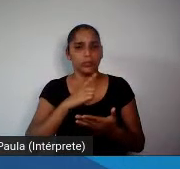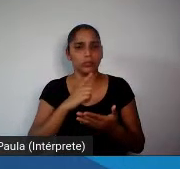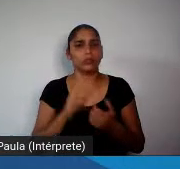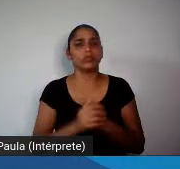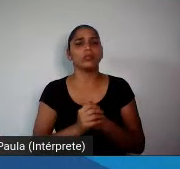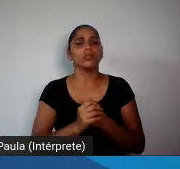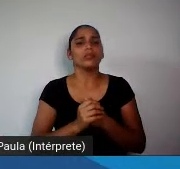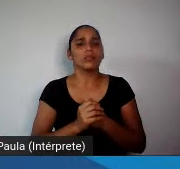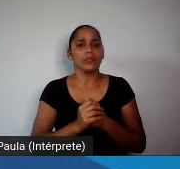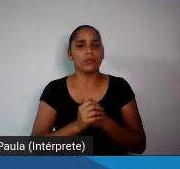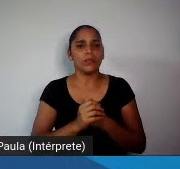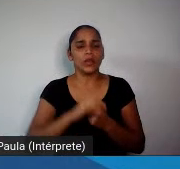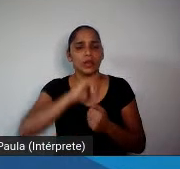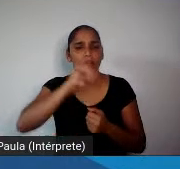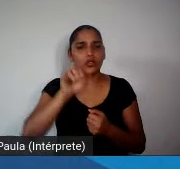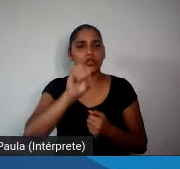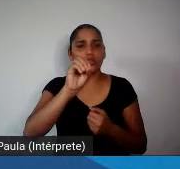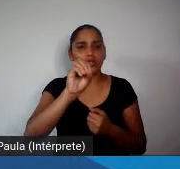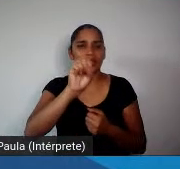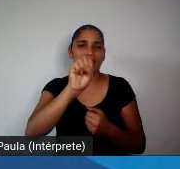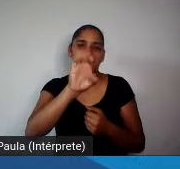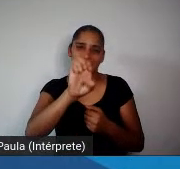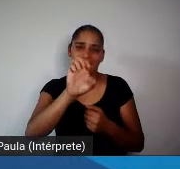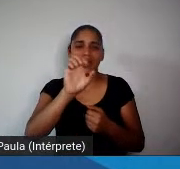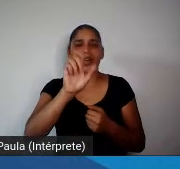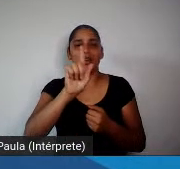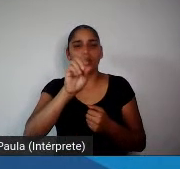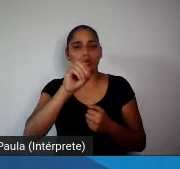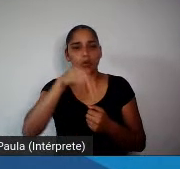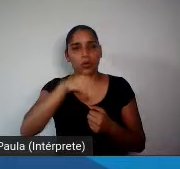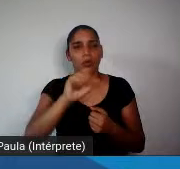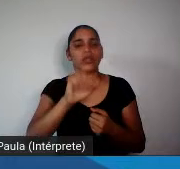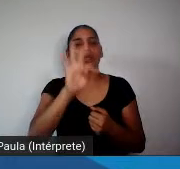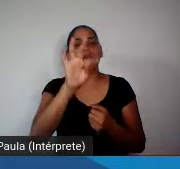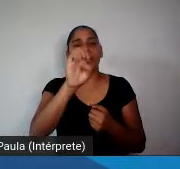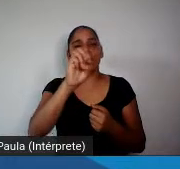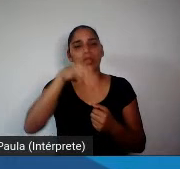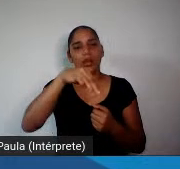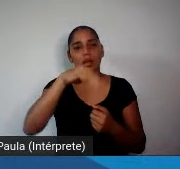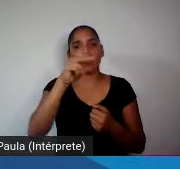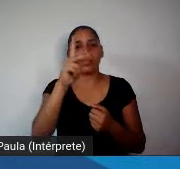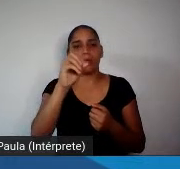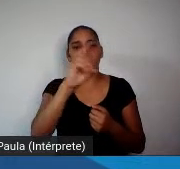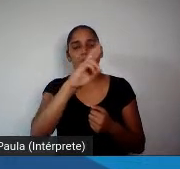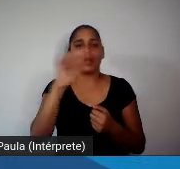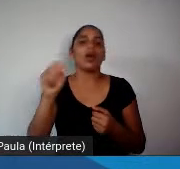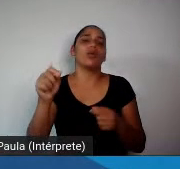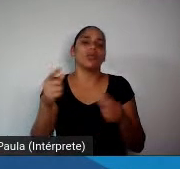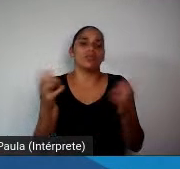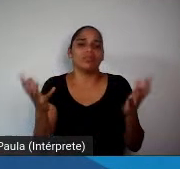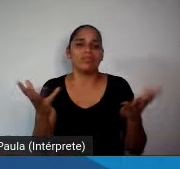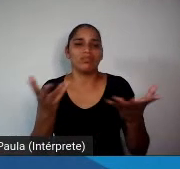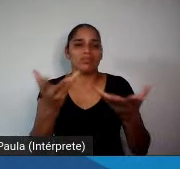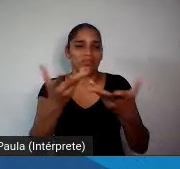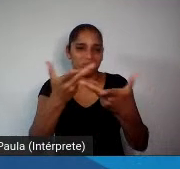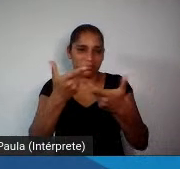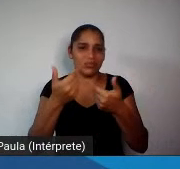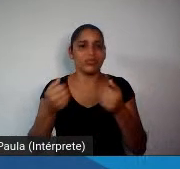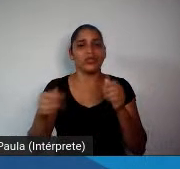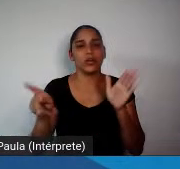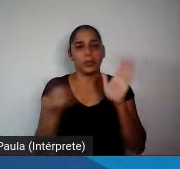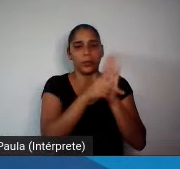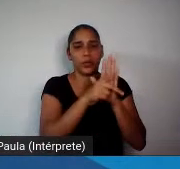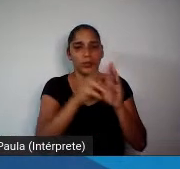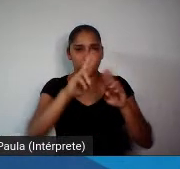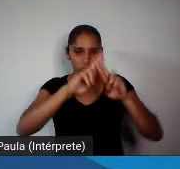também José Gomes Temporão, um dos nossos queridíssimos filhos ilustres egressos da nossa Faculdade de Medicina, que